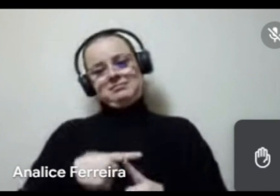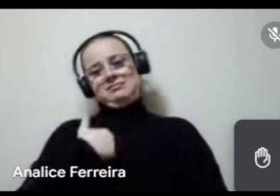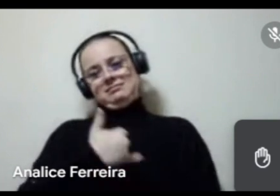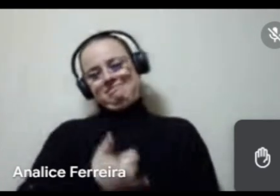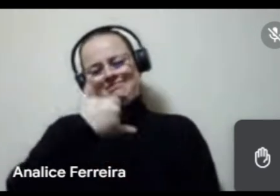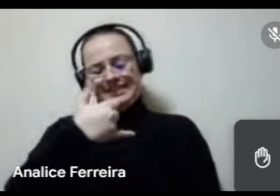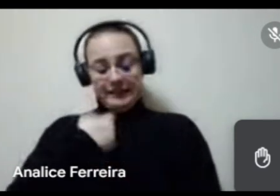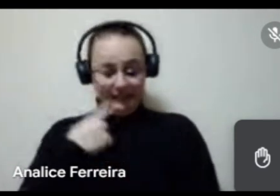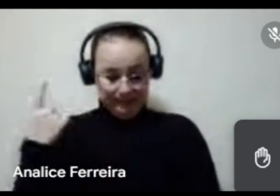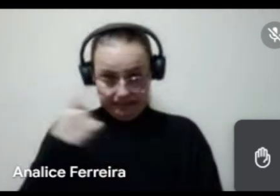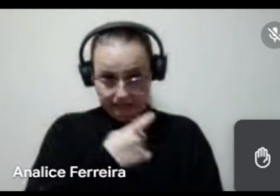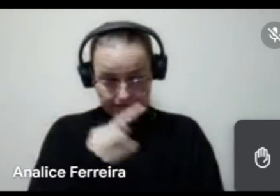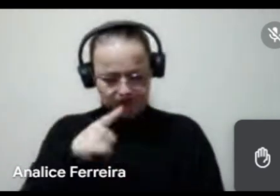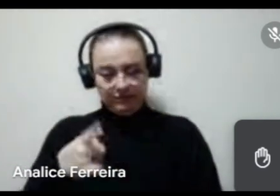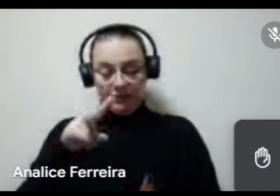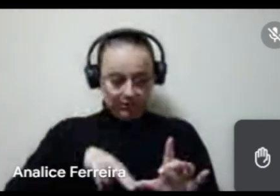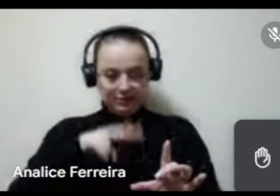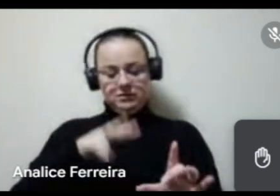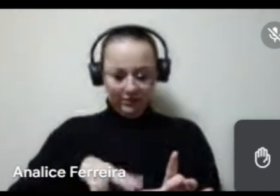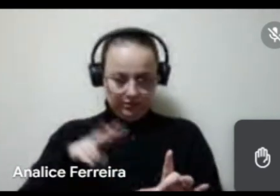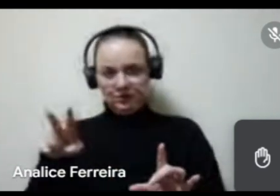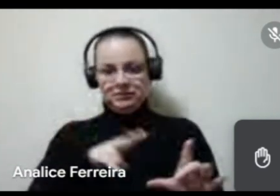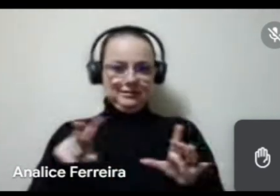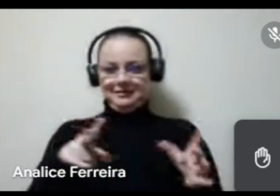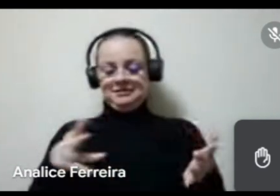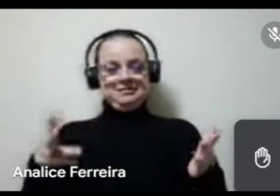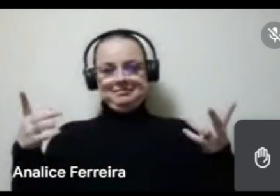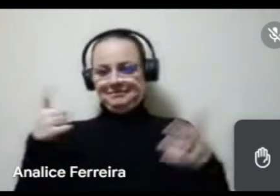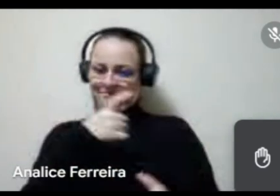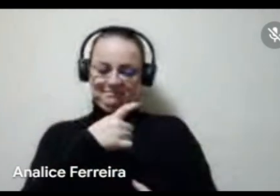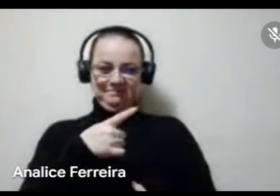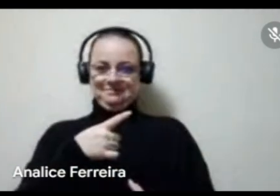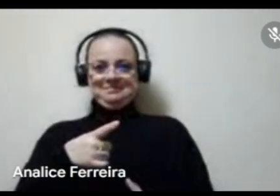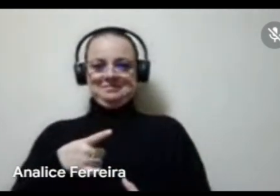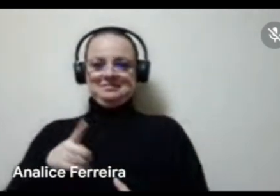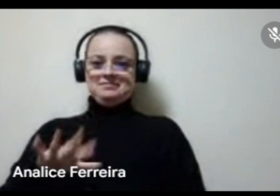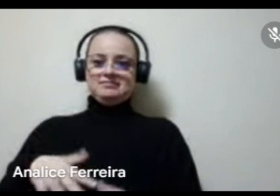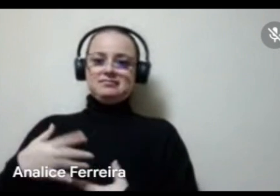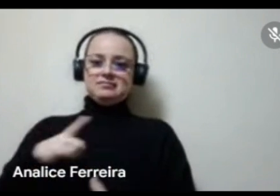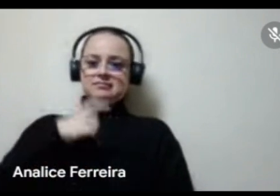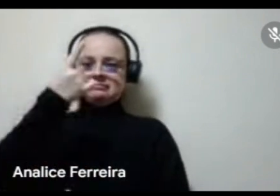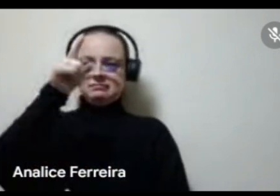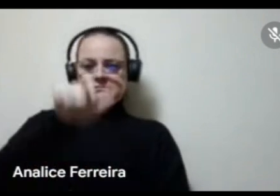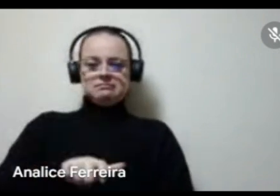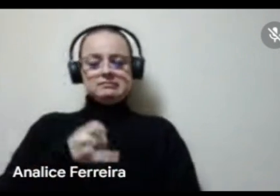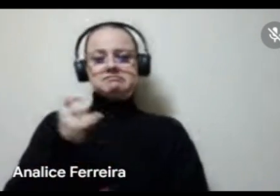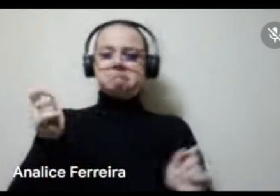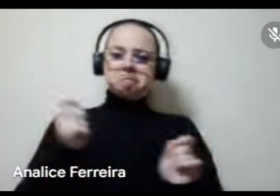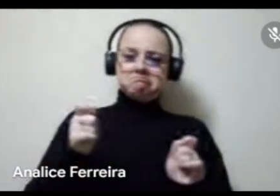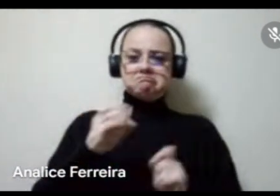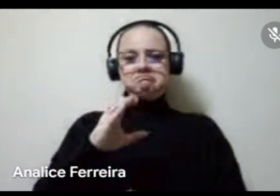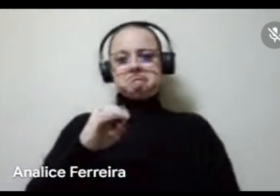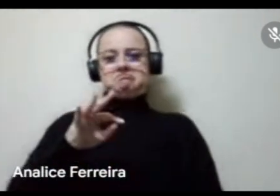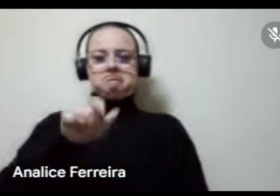difícil você ficar vendo as mensagens e ficar olhando a tela, né? Mas teve alguém que perguntou, por exemplo, se poderia ter cotas